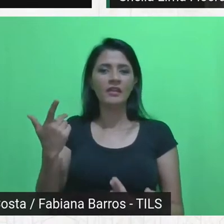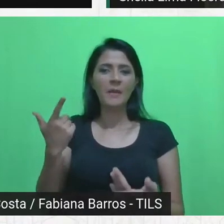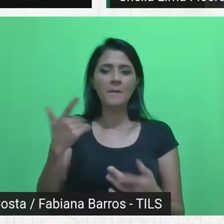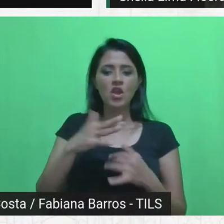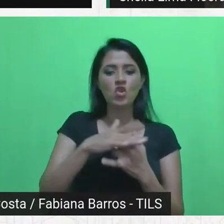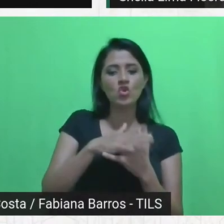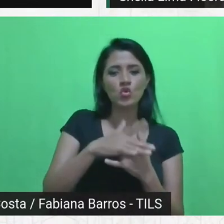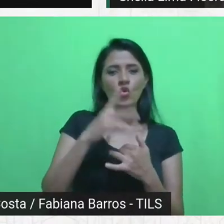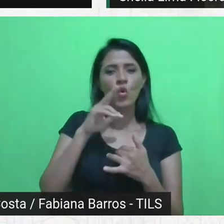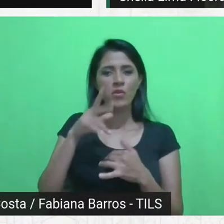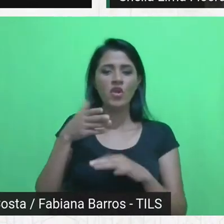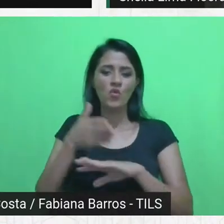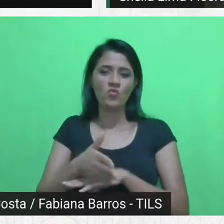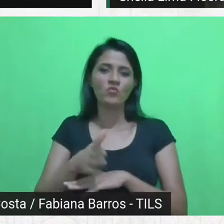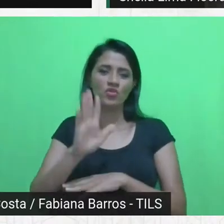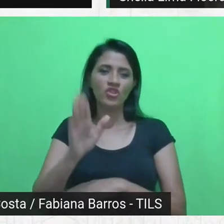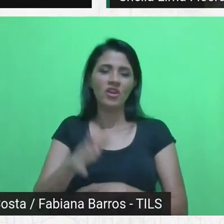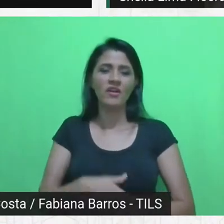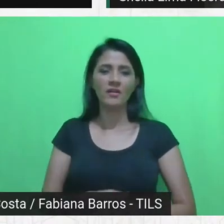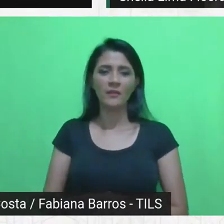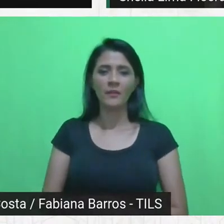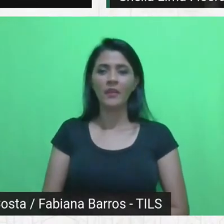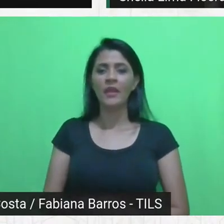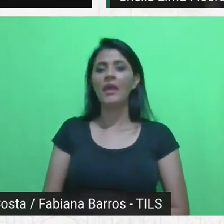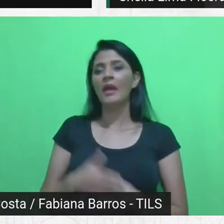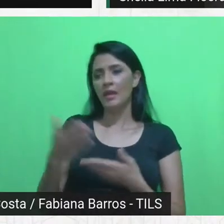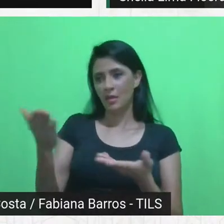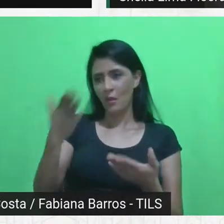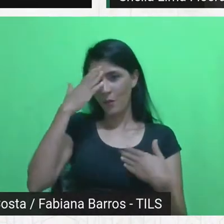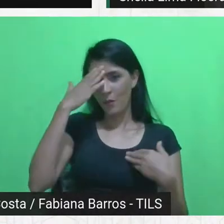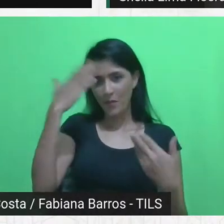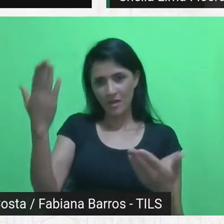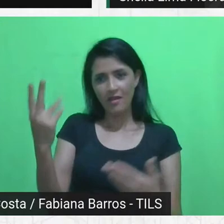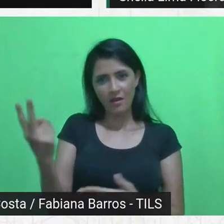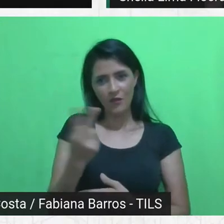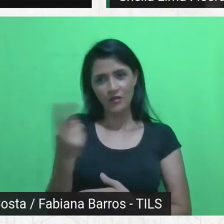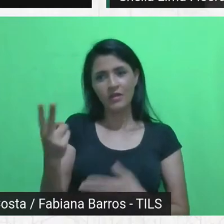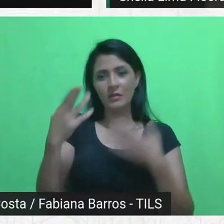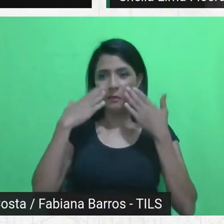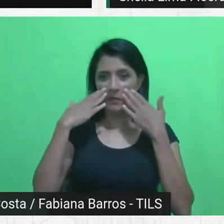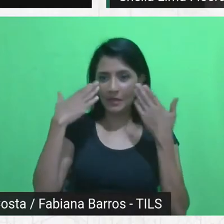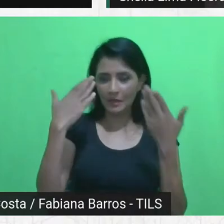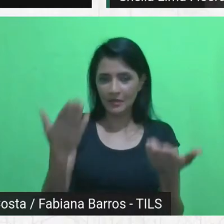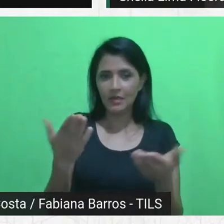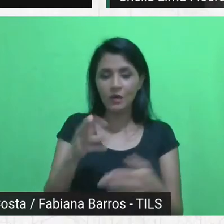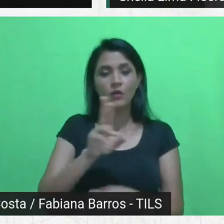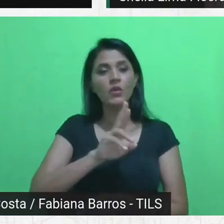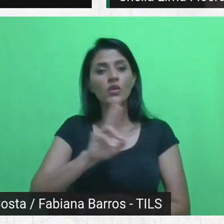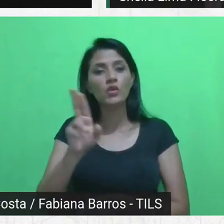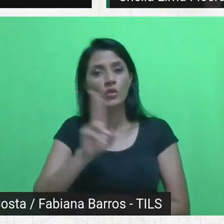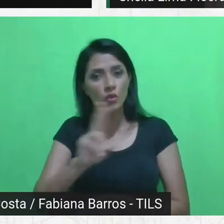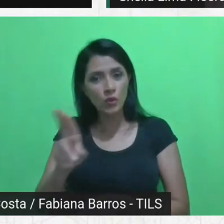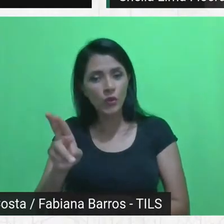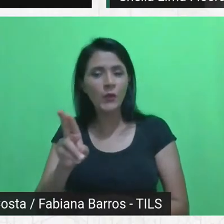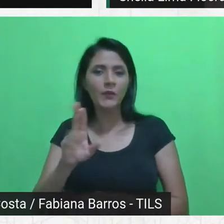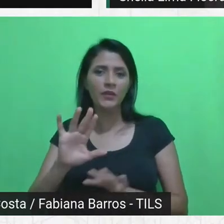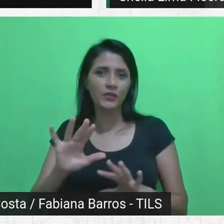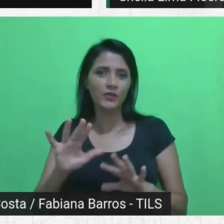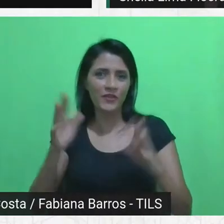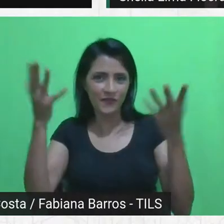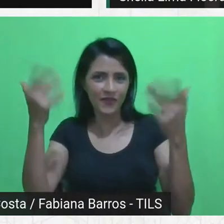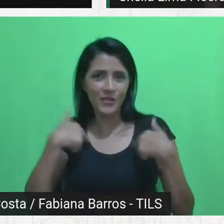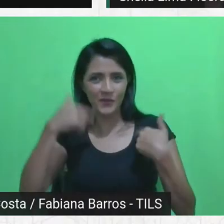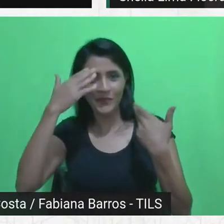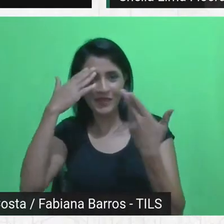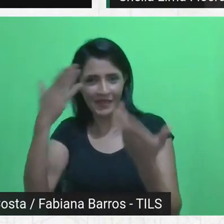estou aqui, né? Sheila e Wagner, muito obrigada pela apresentação, em nome do evento. Vocês,